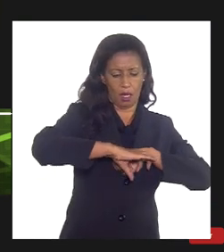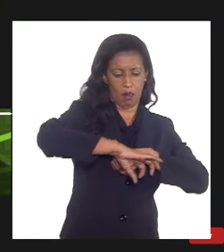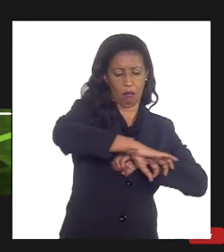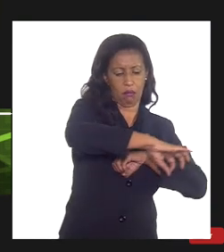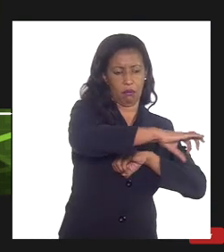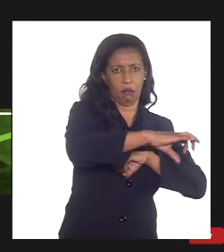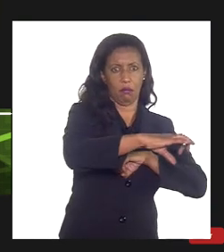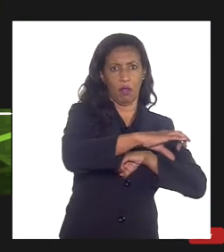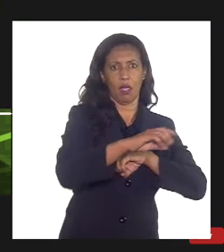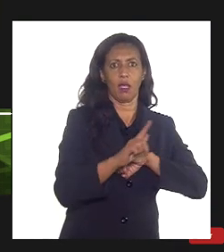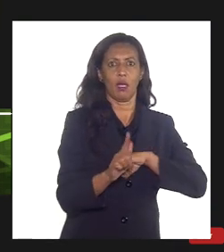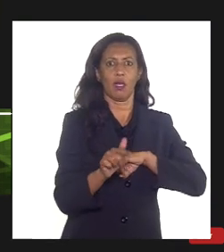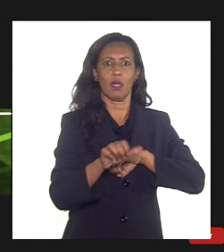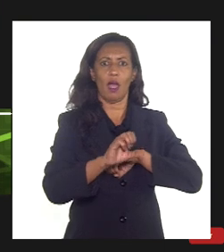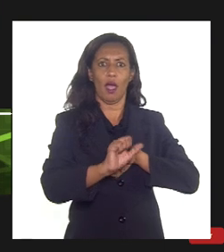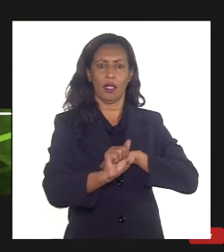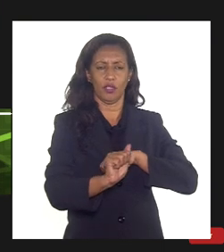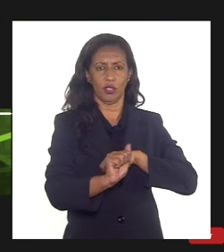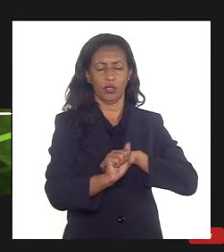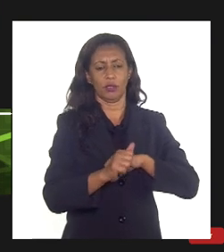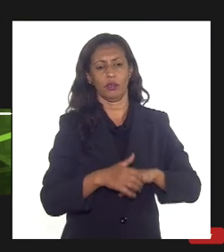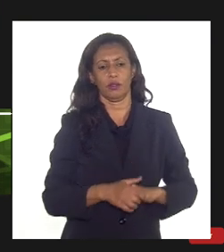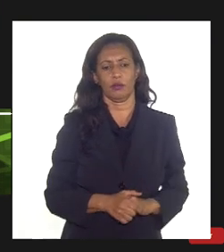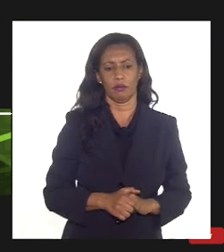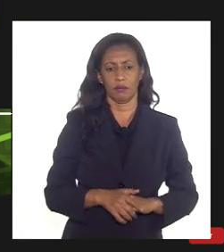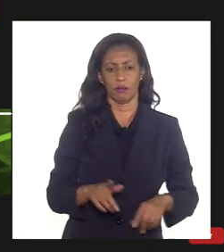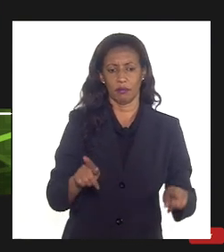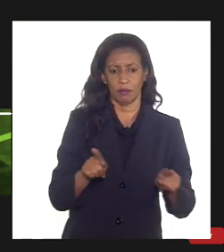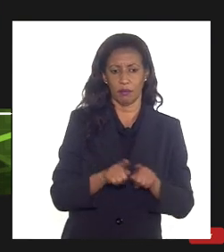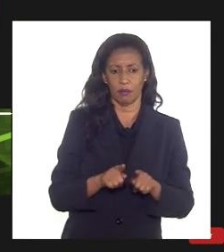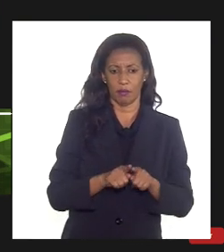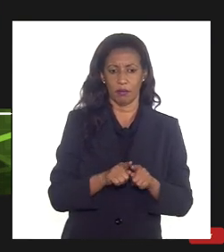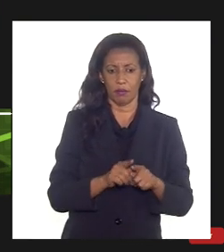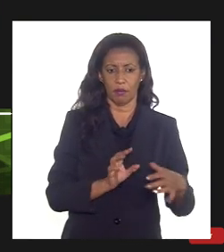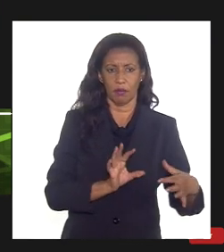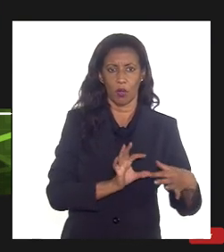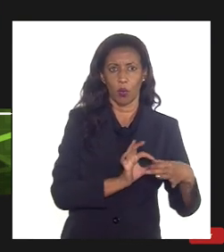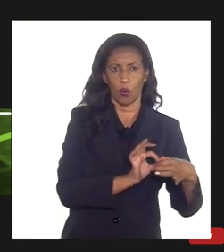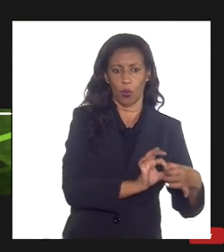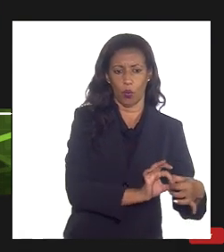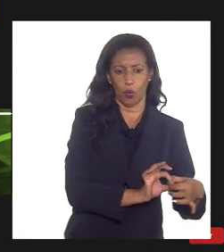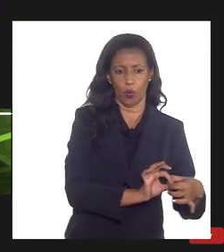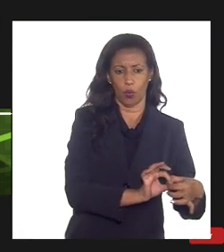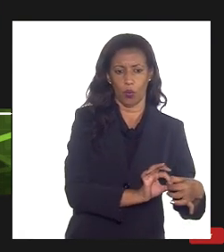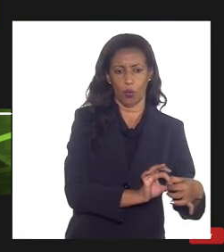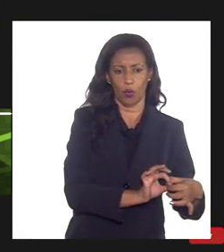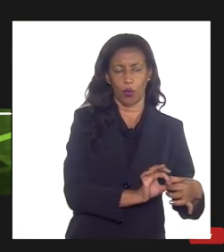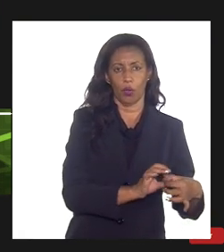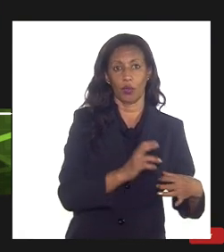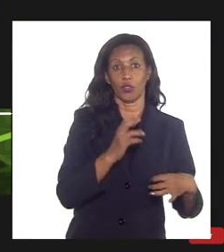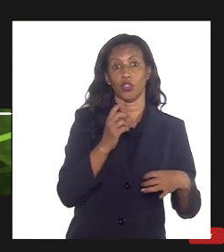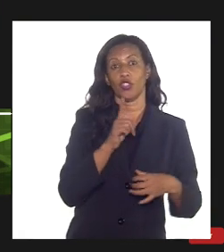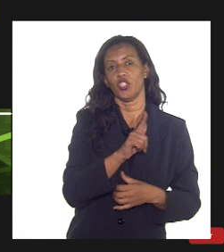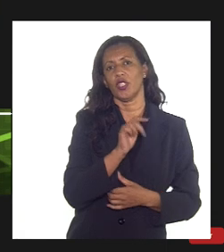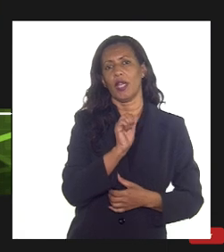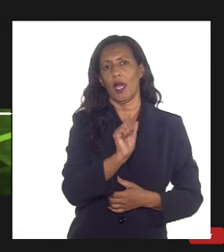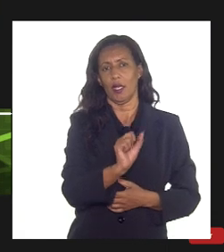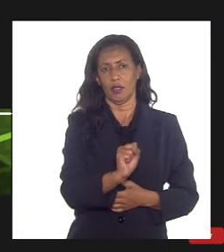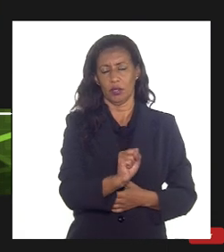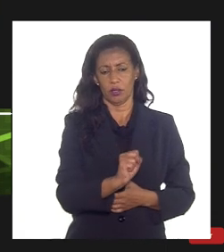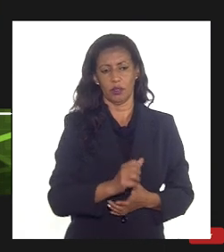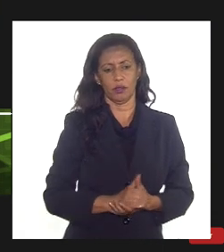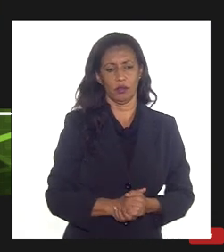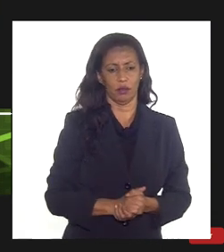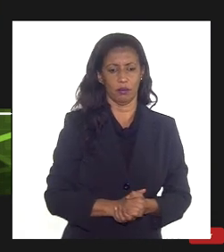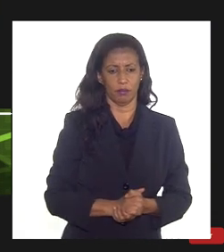conectá-lo à rede de transporte e também de conexão de gás não processado. Na